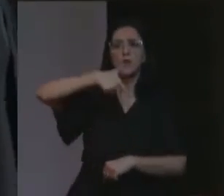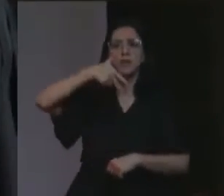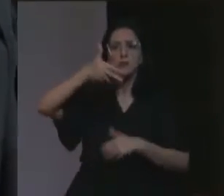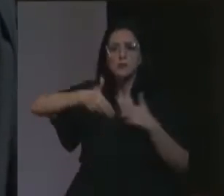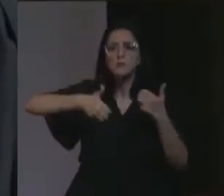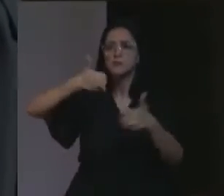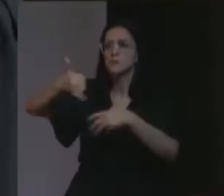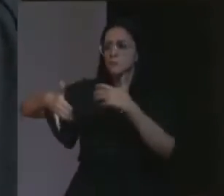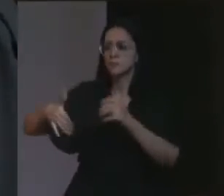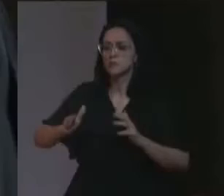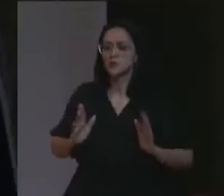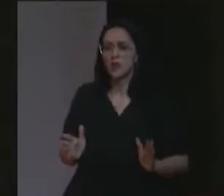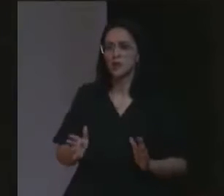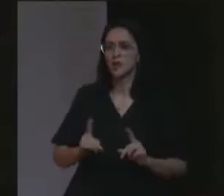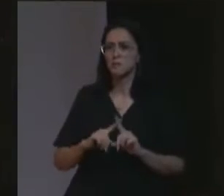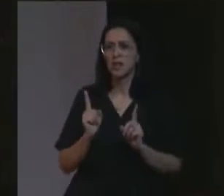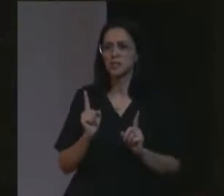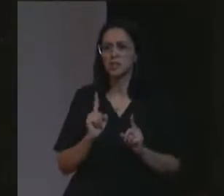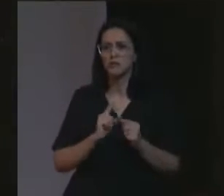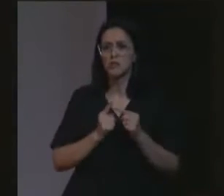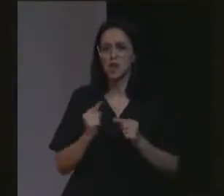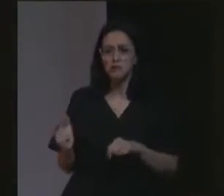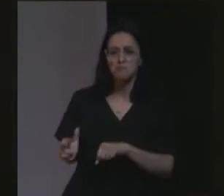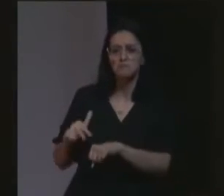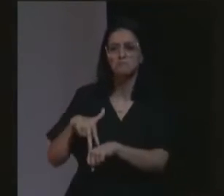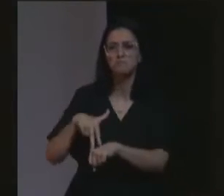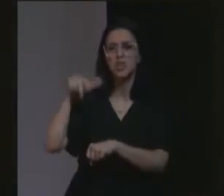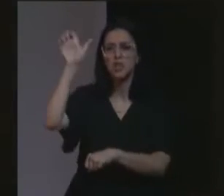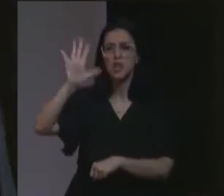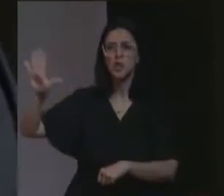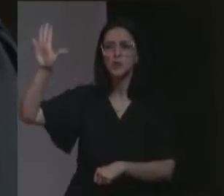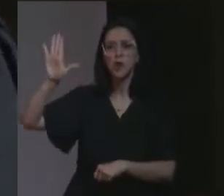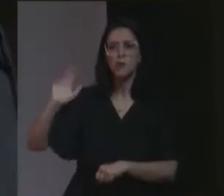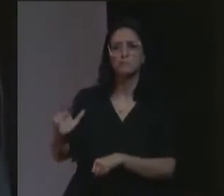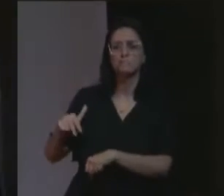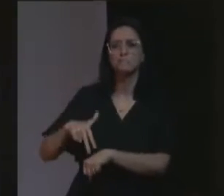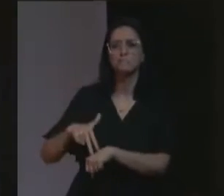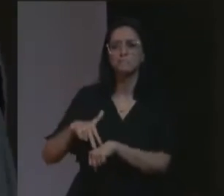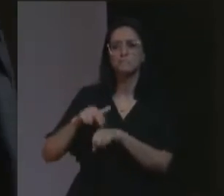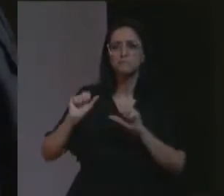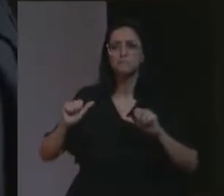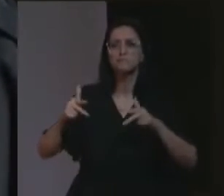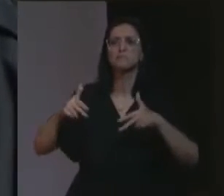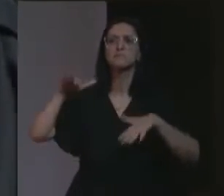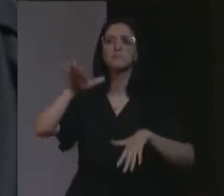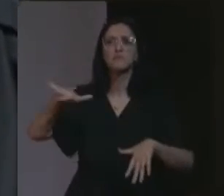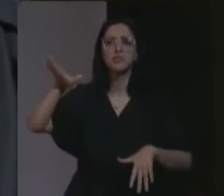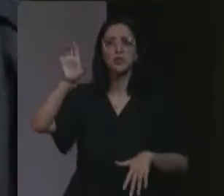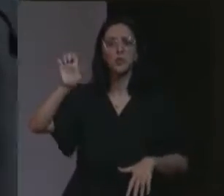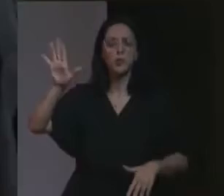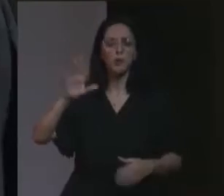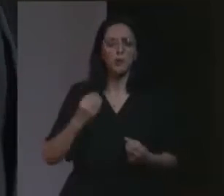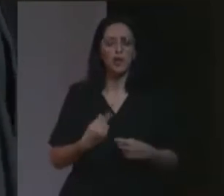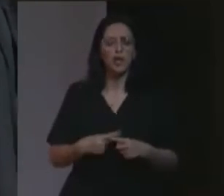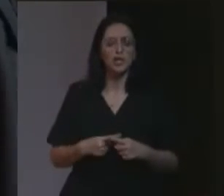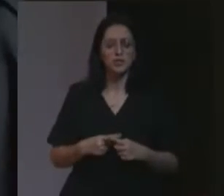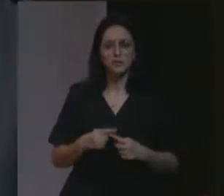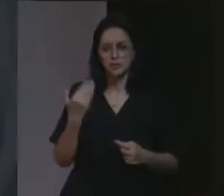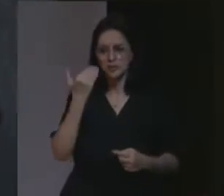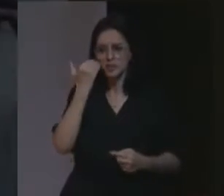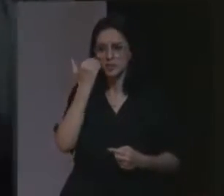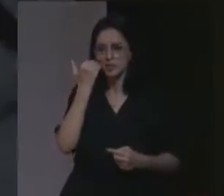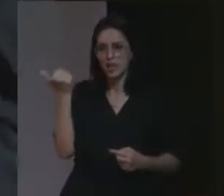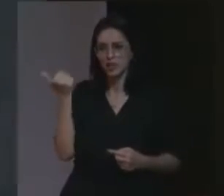coisas mencionadas, da expressão, mas por que que ele comparece, ao parlamento europeu, e ele não usa essa expressão? Porque ele sabe,